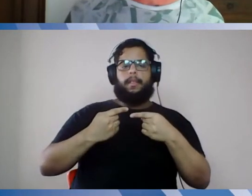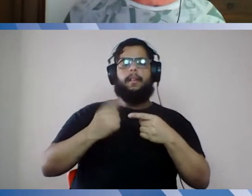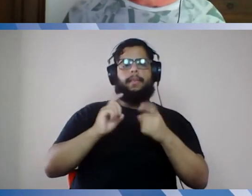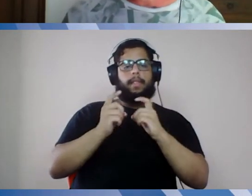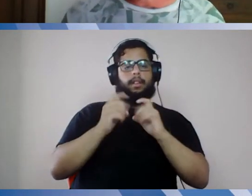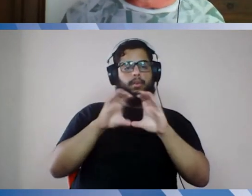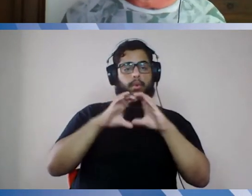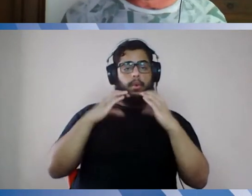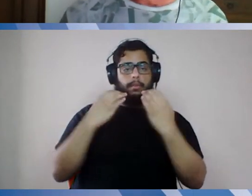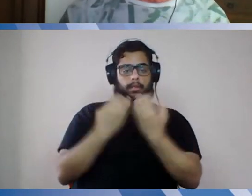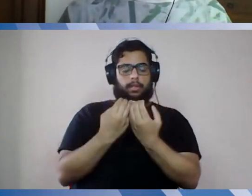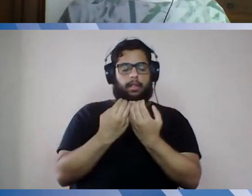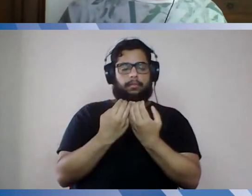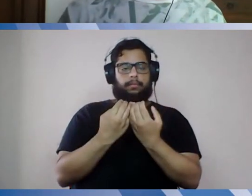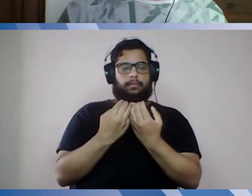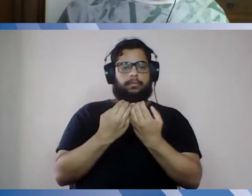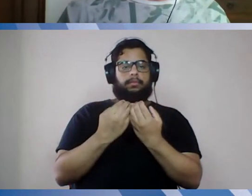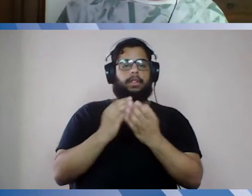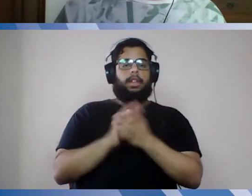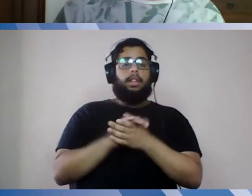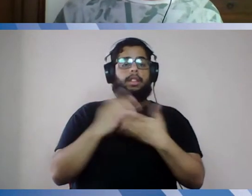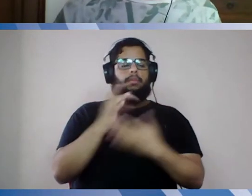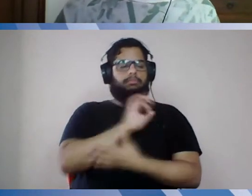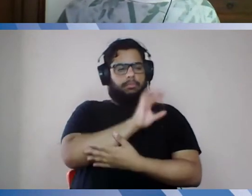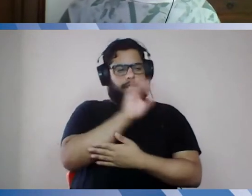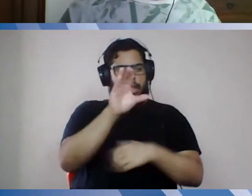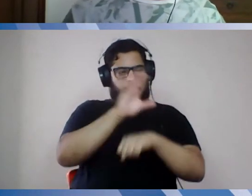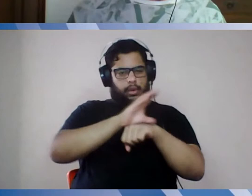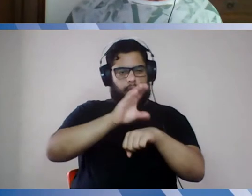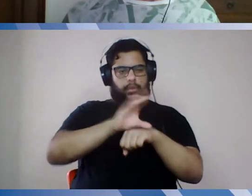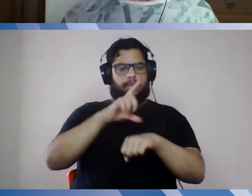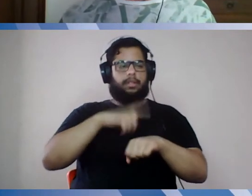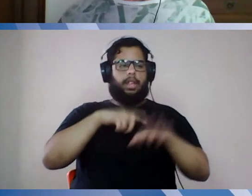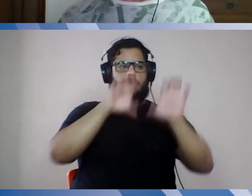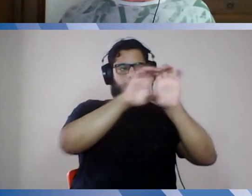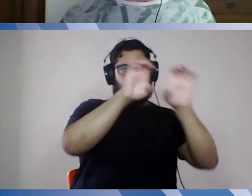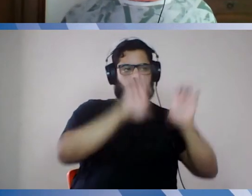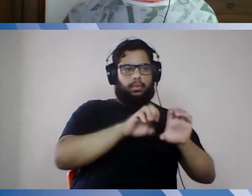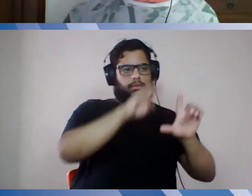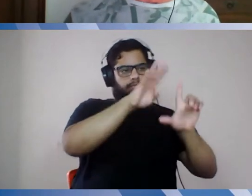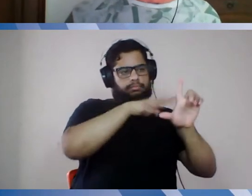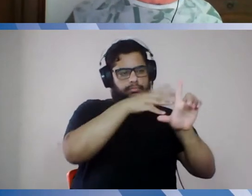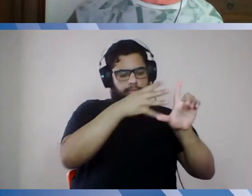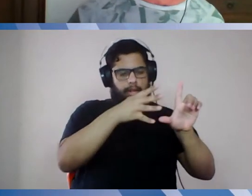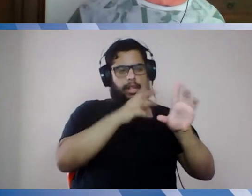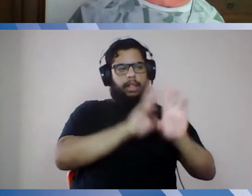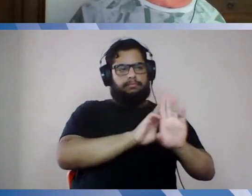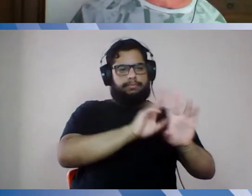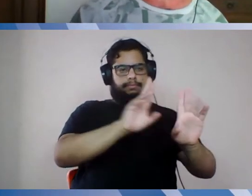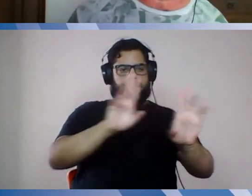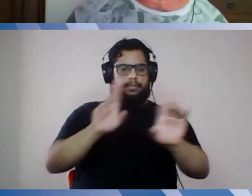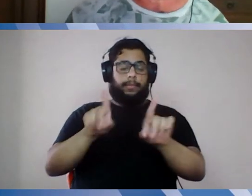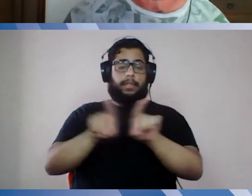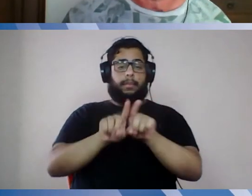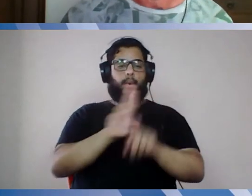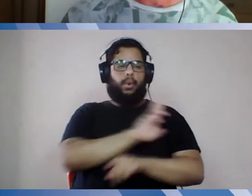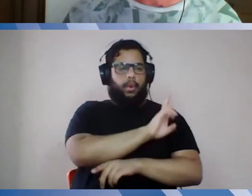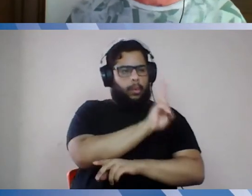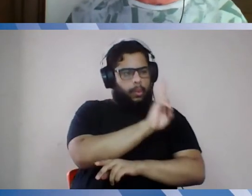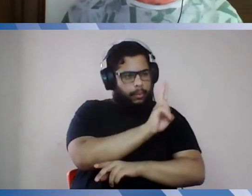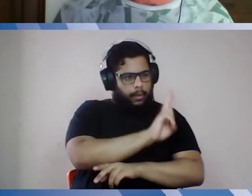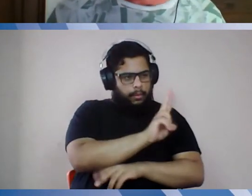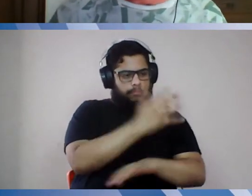pedagógica especializada, então, cada curso tem uma estrutura curricular diferente e nomenclaturas, inclusive, diferentes